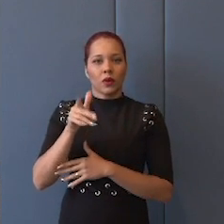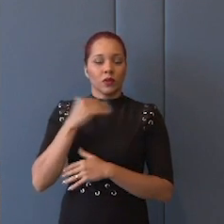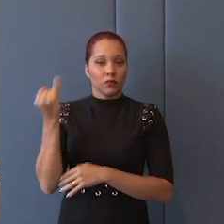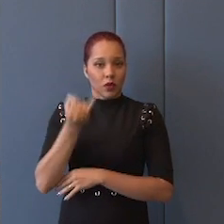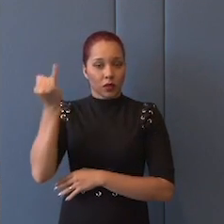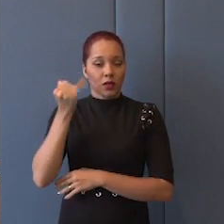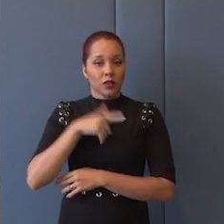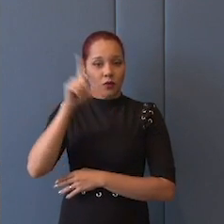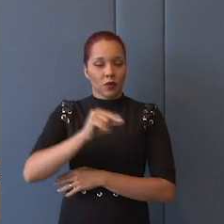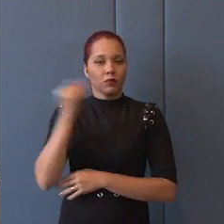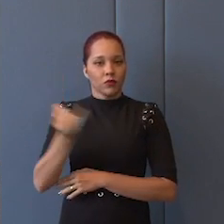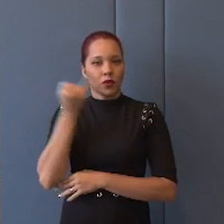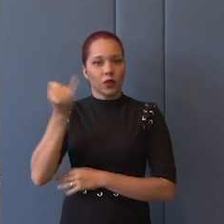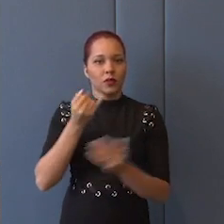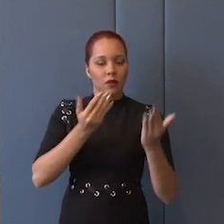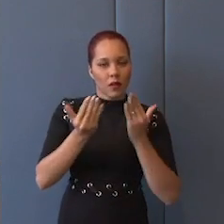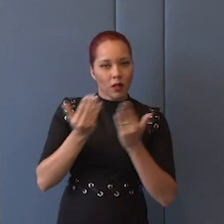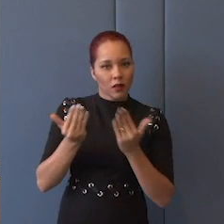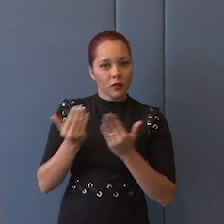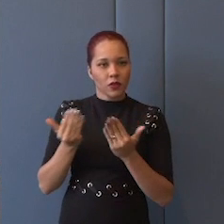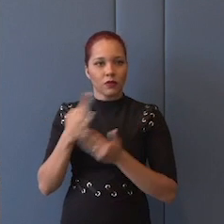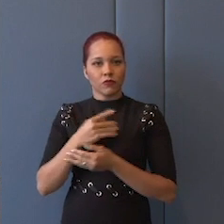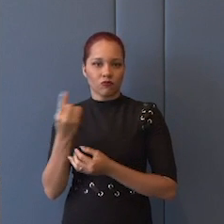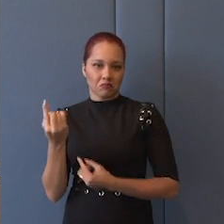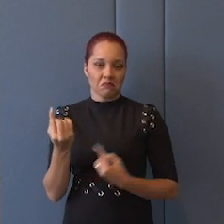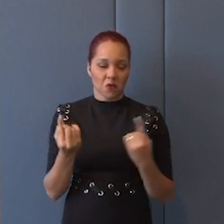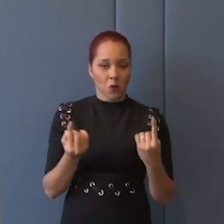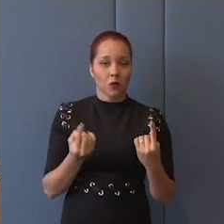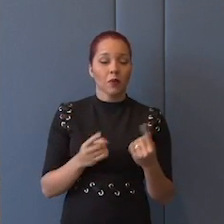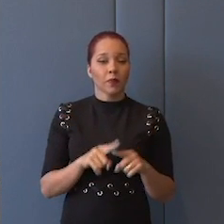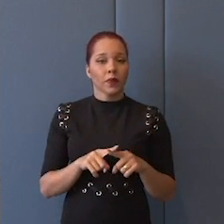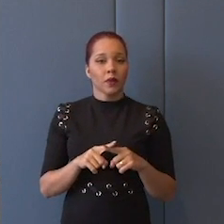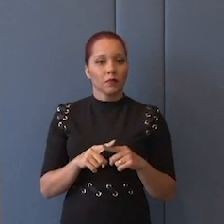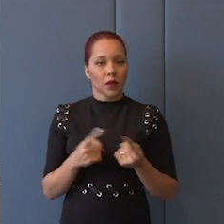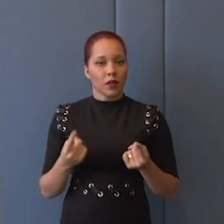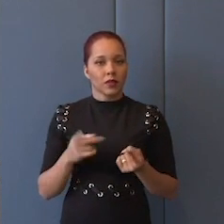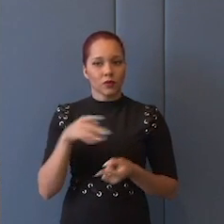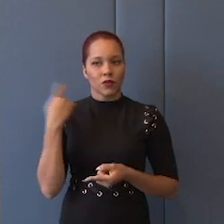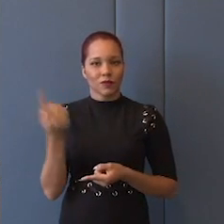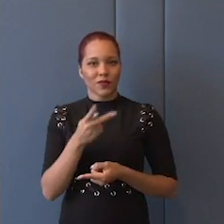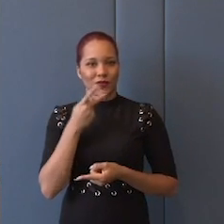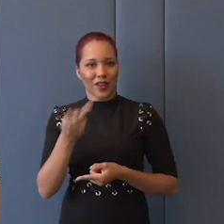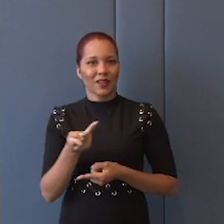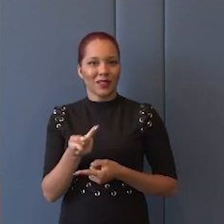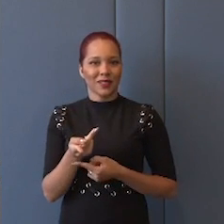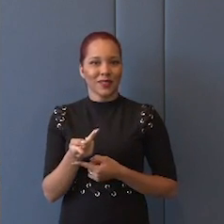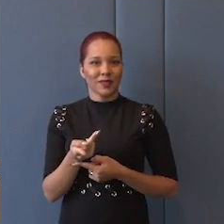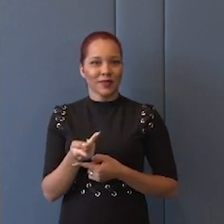diminuição de importância relativa de outros. Mas, quando geralmente se fala disso,